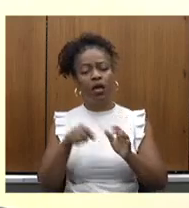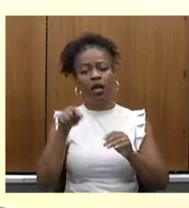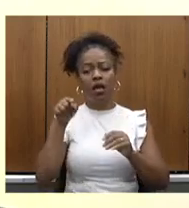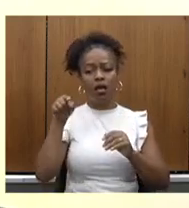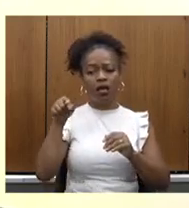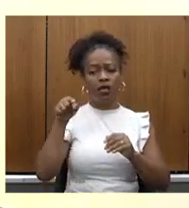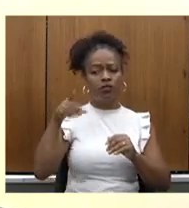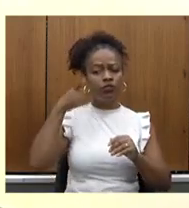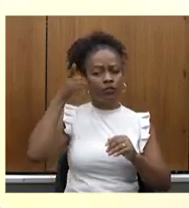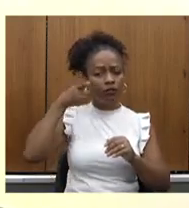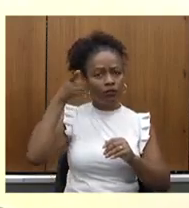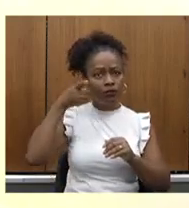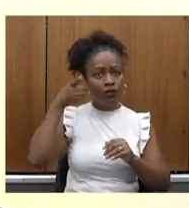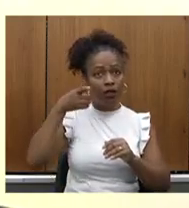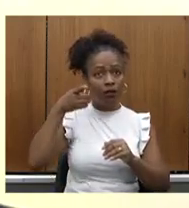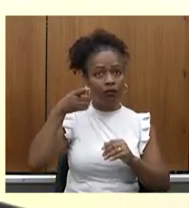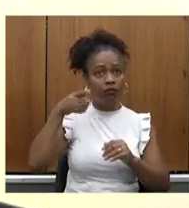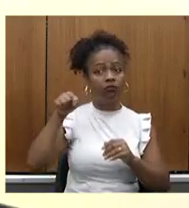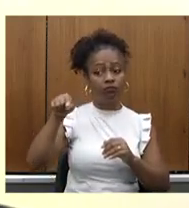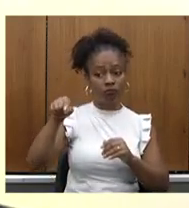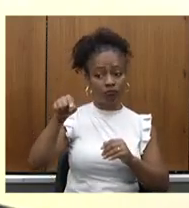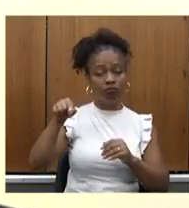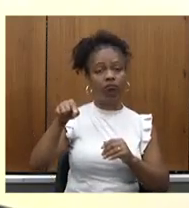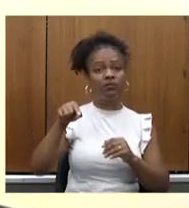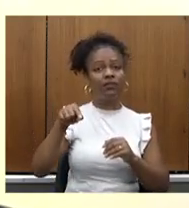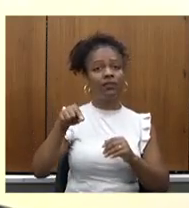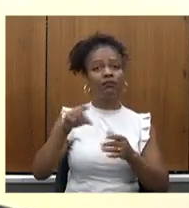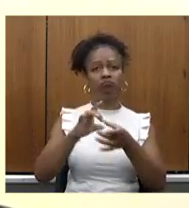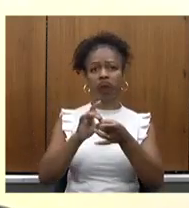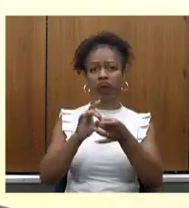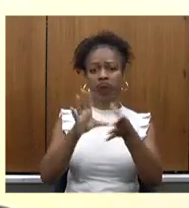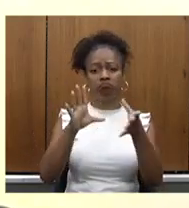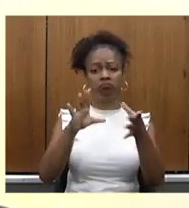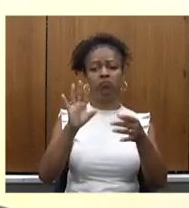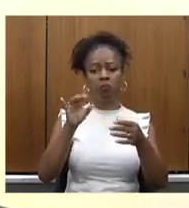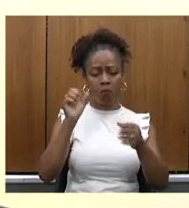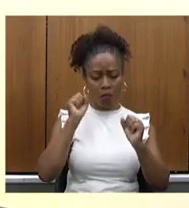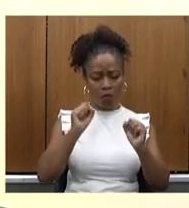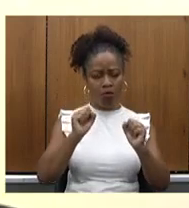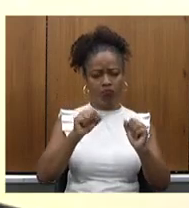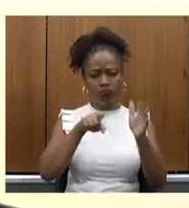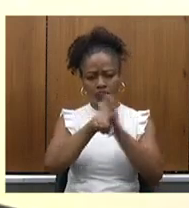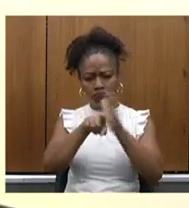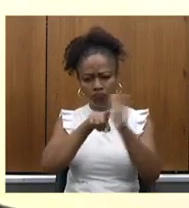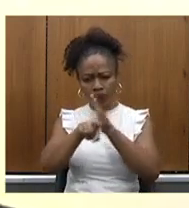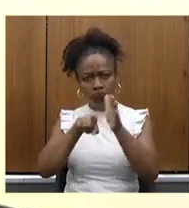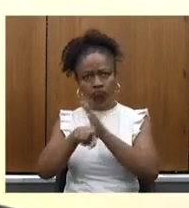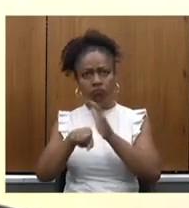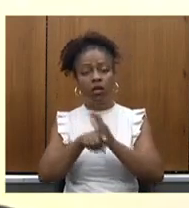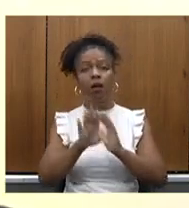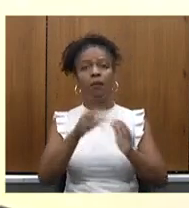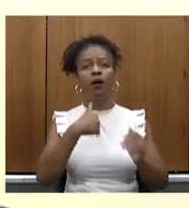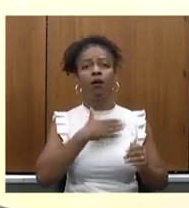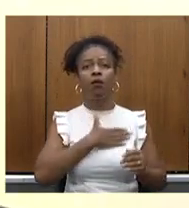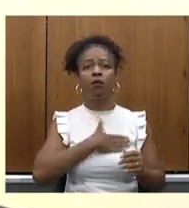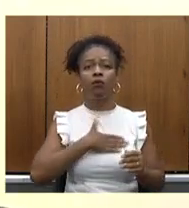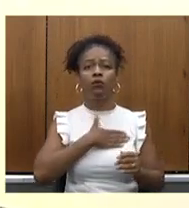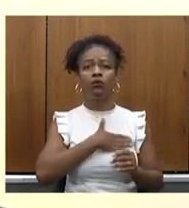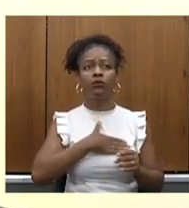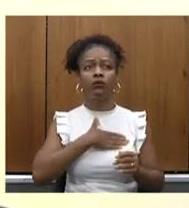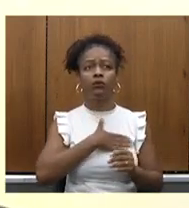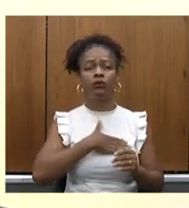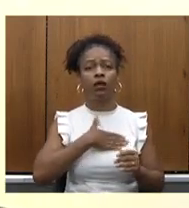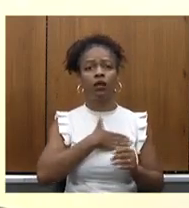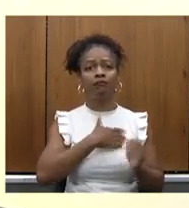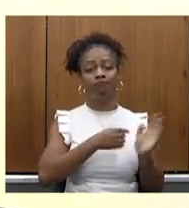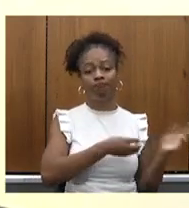Laviola estão inscritos para questionamentos e apontamentos ao secretário, mas antes gostaria de trazer algumas